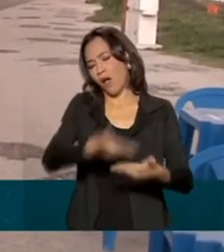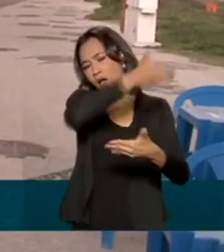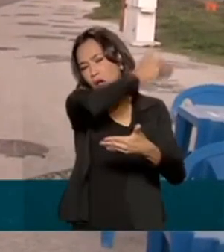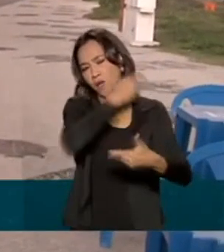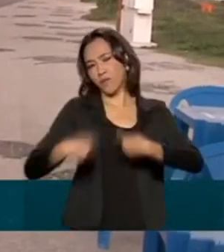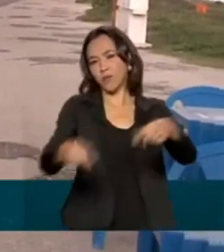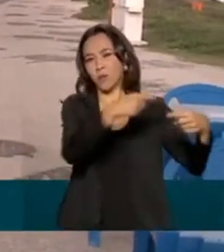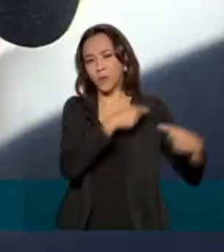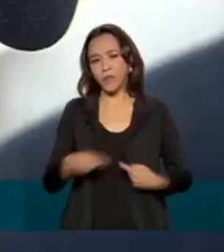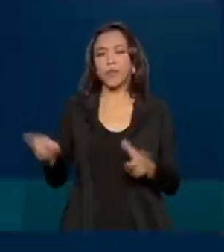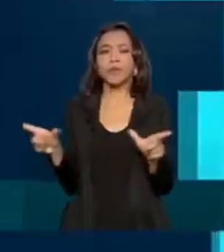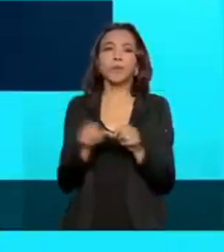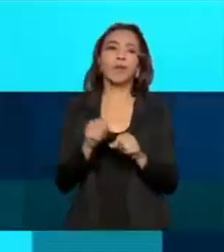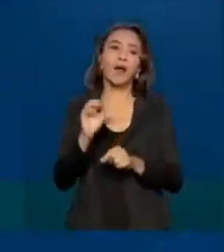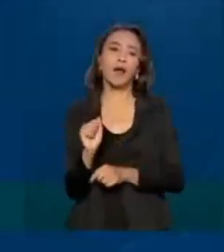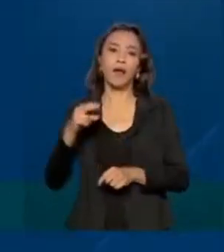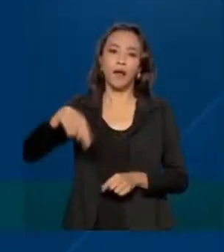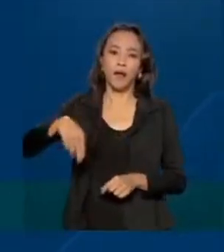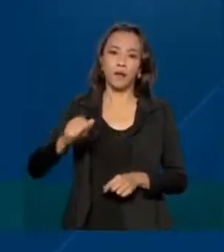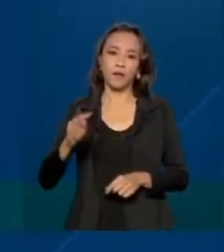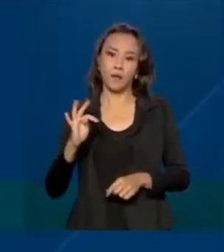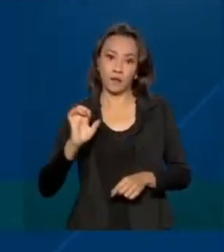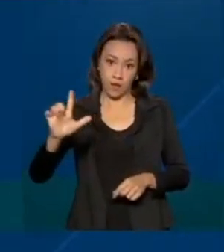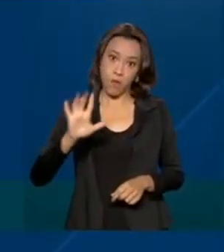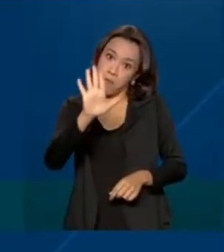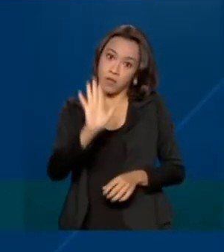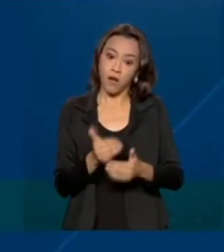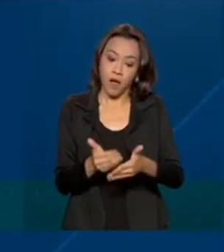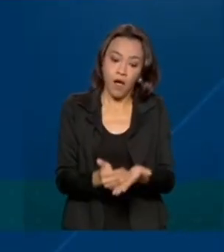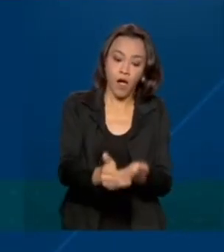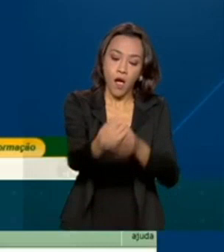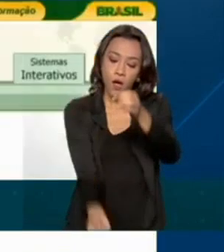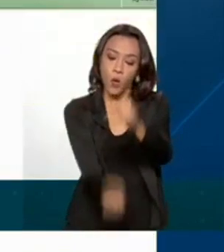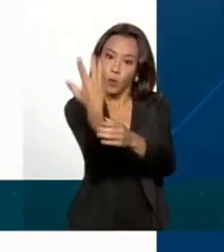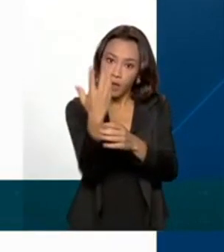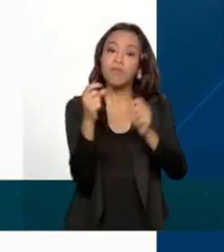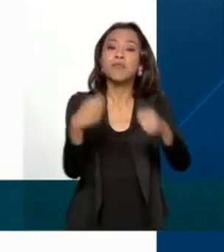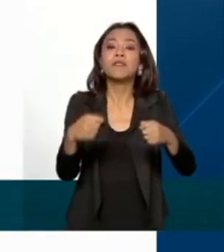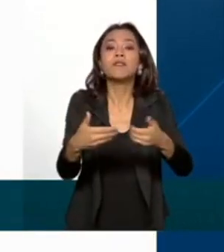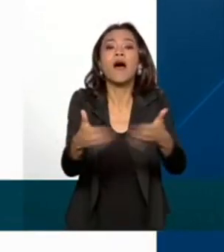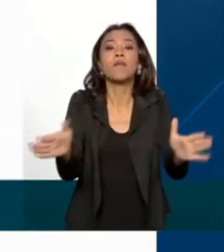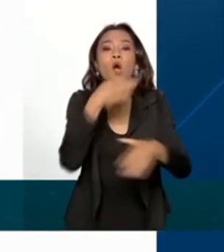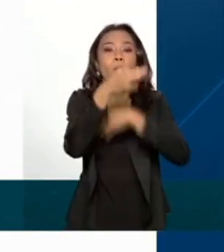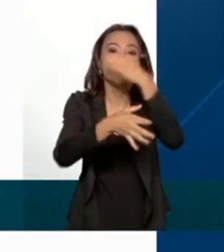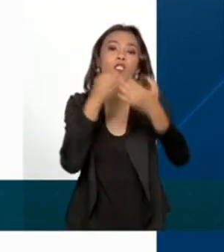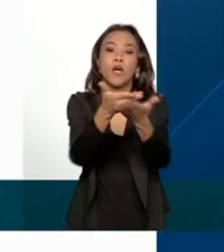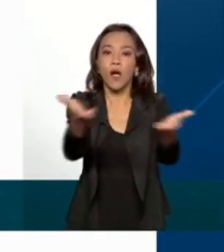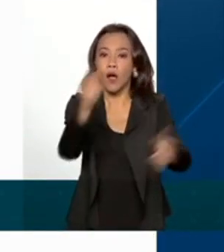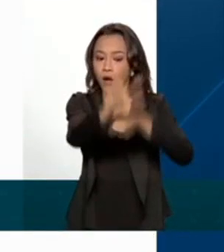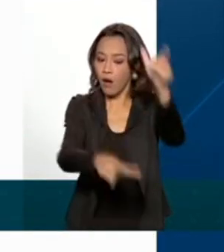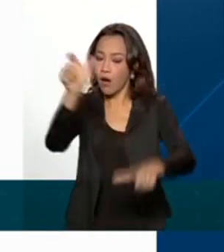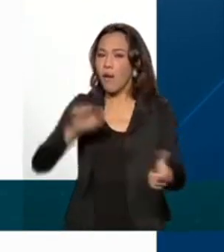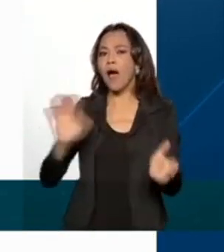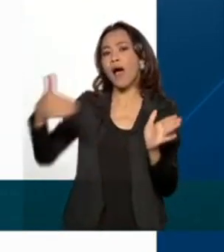pela Anatel com as operadoras, mas para que ele seja implantado, a agência quer ouvir a sociedade. Até o dia